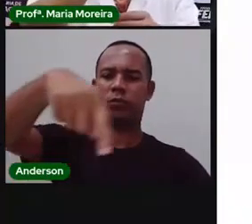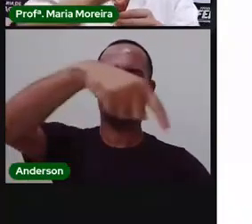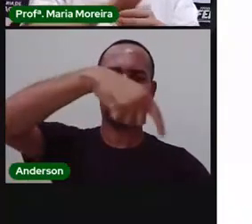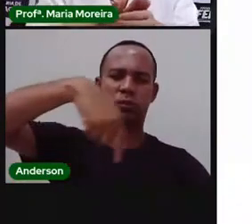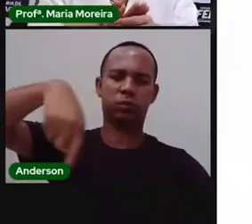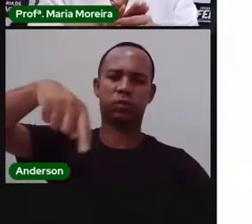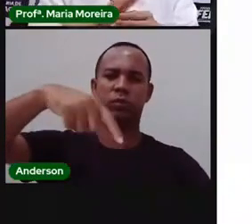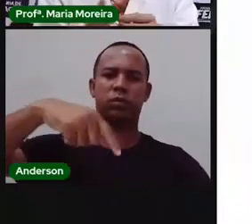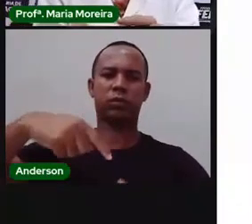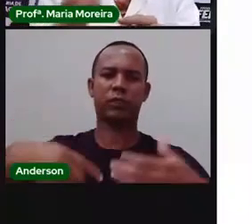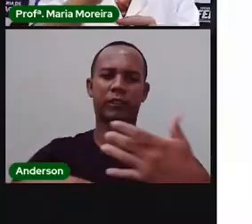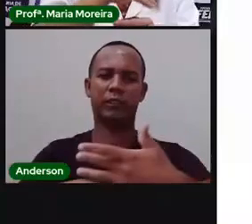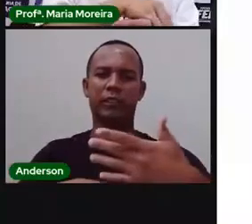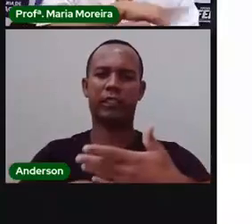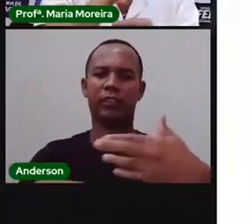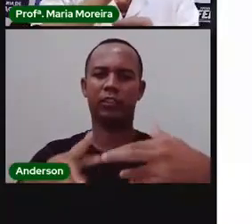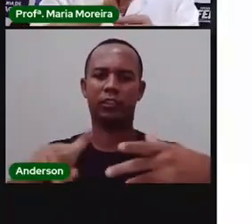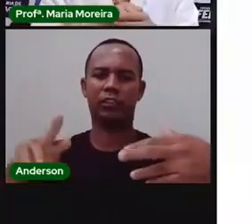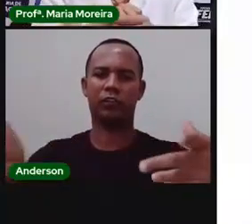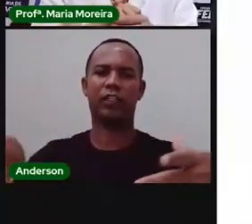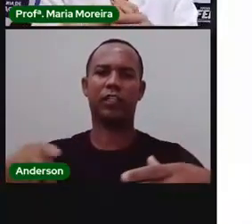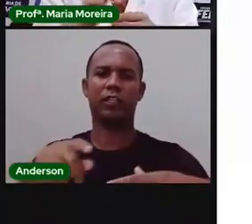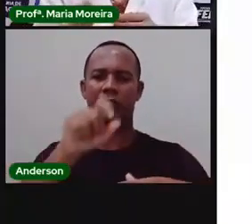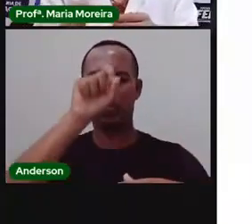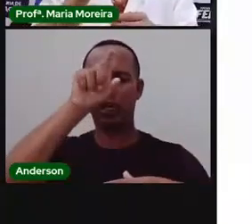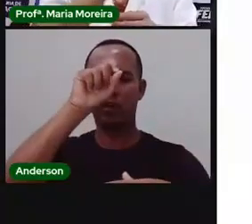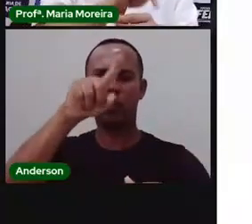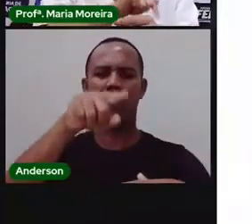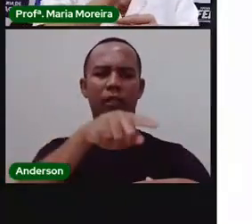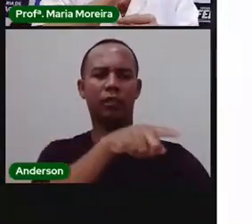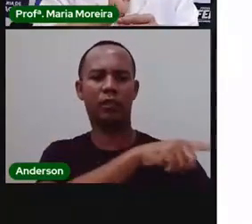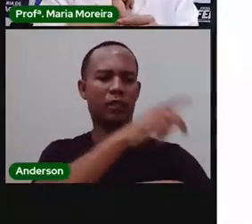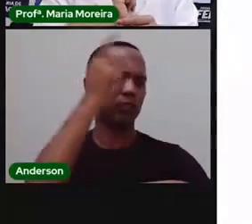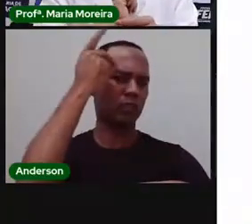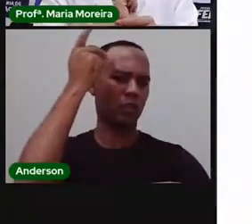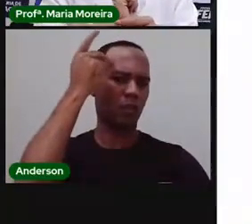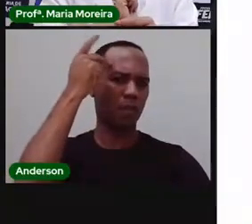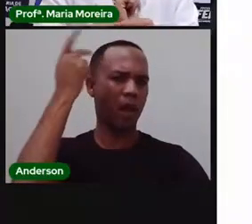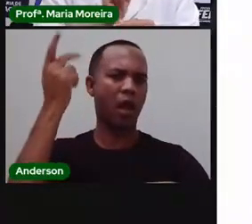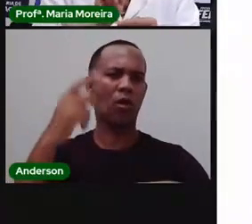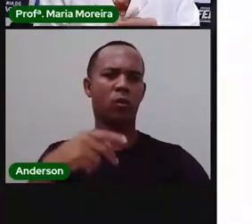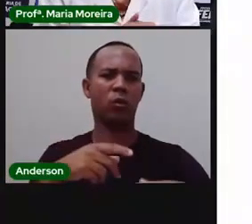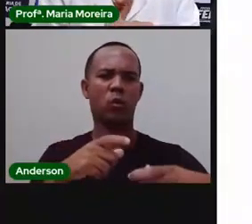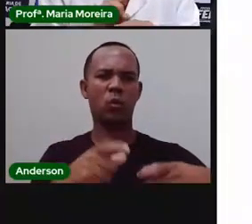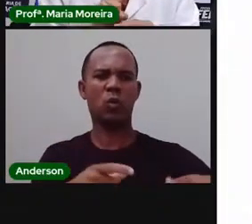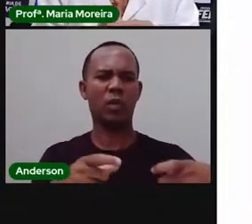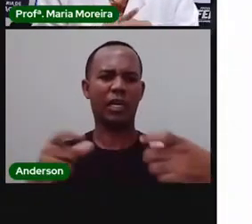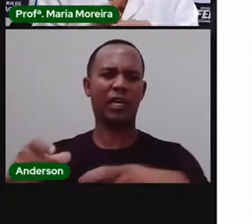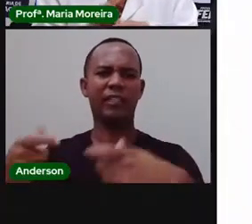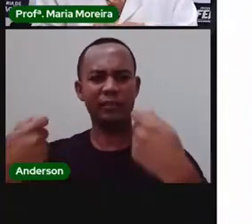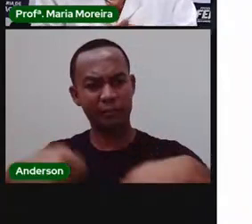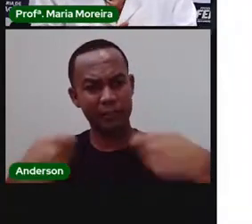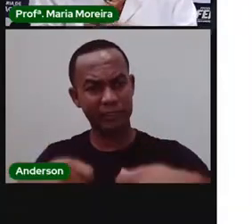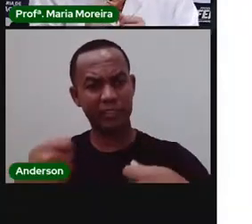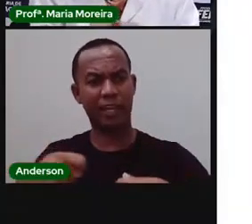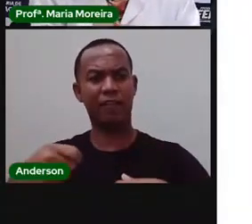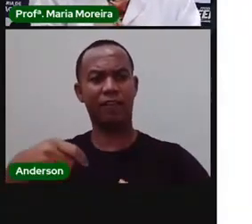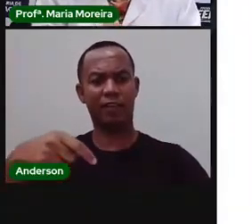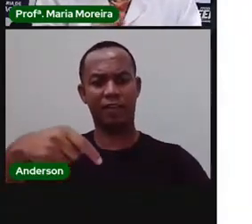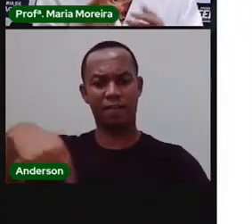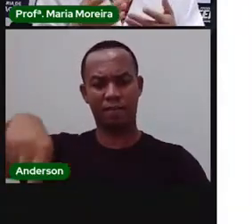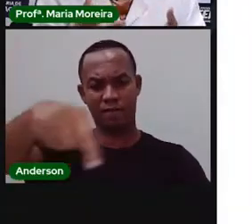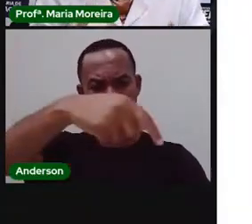Salvador, passou por feira. Alagoinhas, passou por feira. São Paulo, passou por feira. Bom, sendo assim,